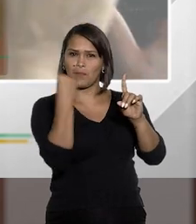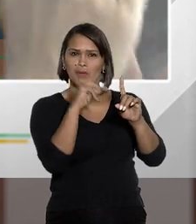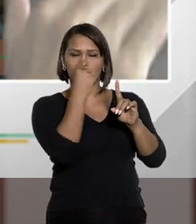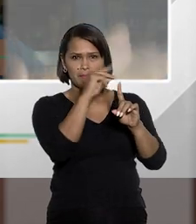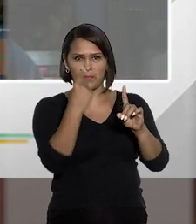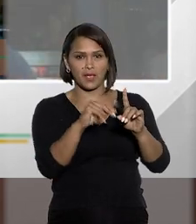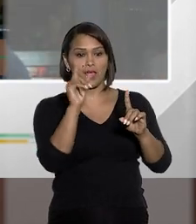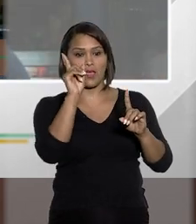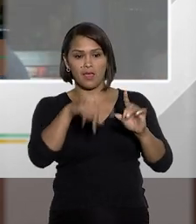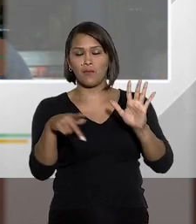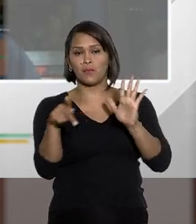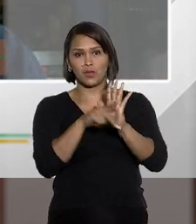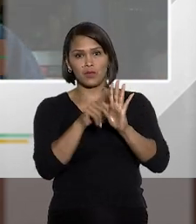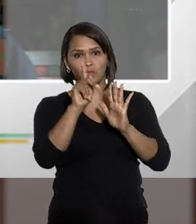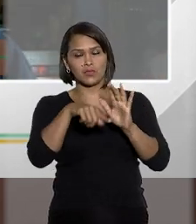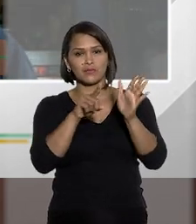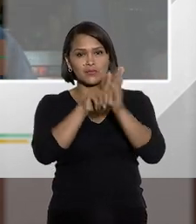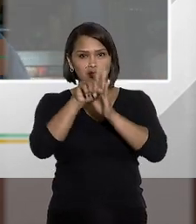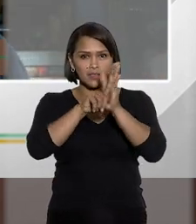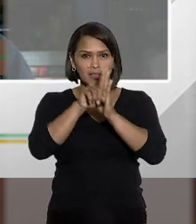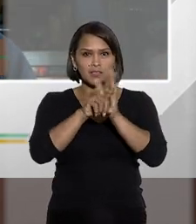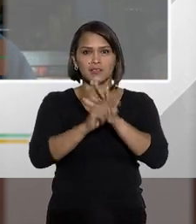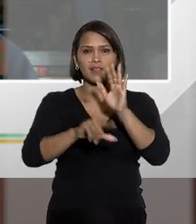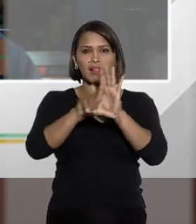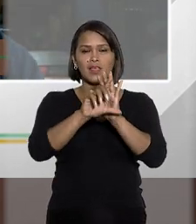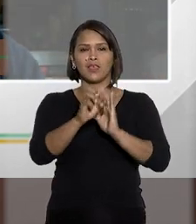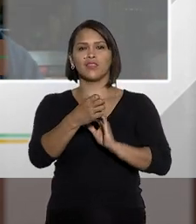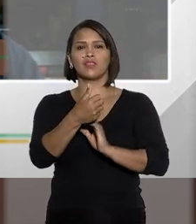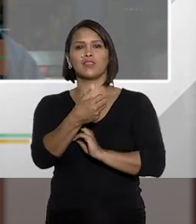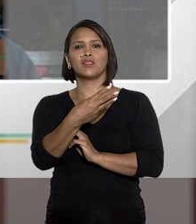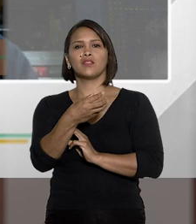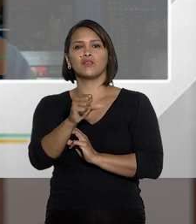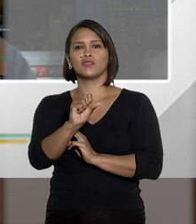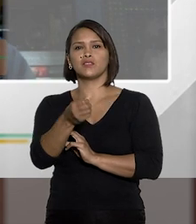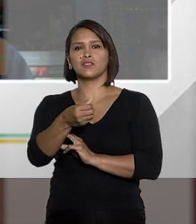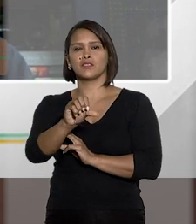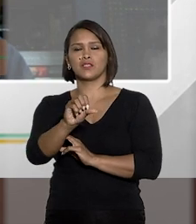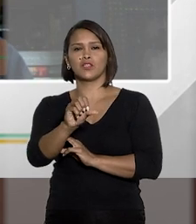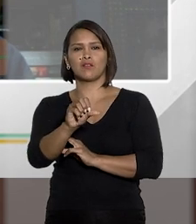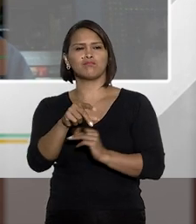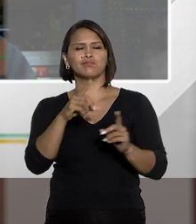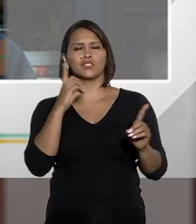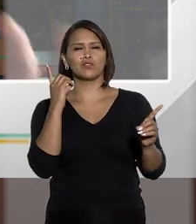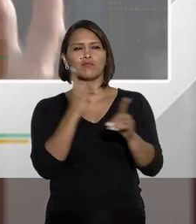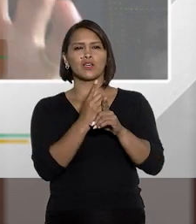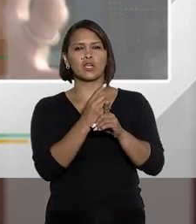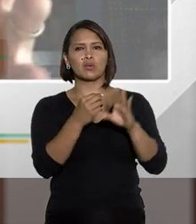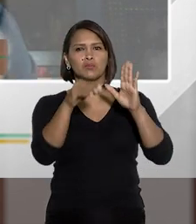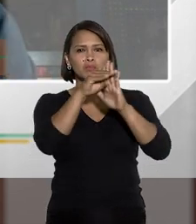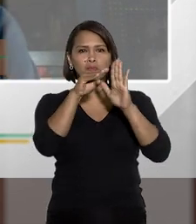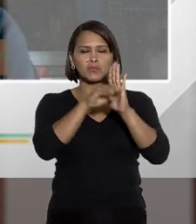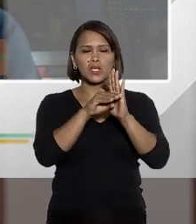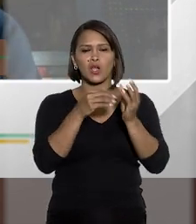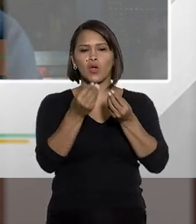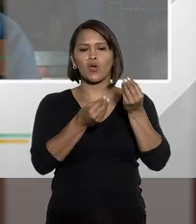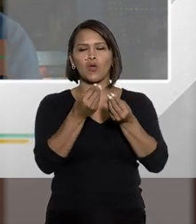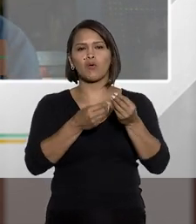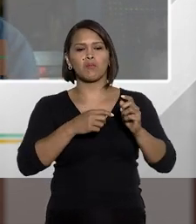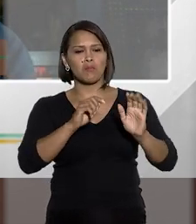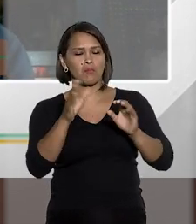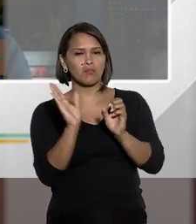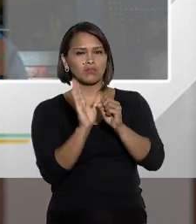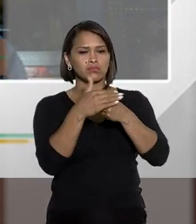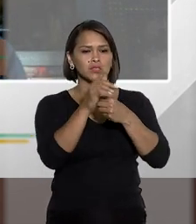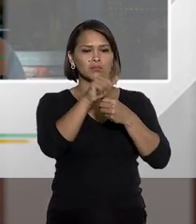esculacho. Se você analisar a lei 13.869, você não vai encontrar um tipo que sirva